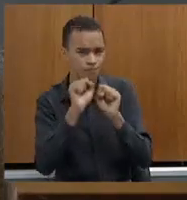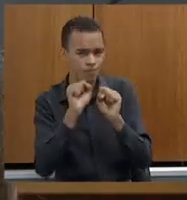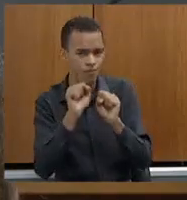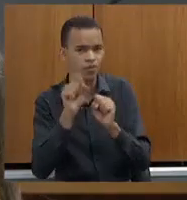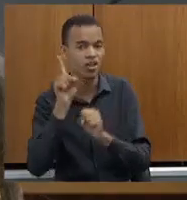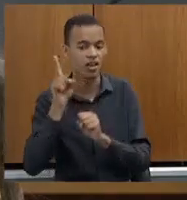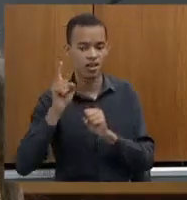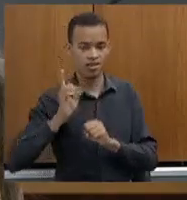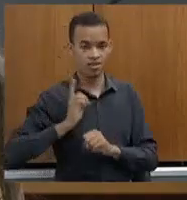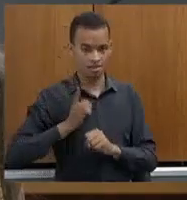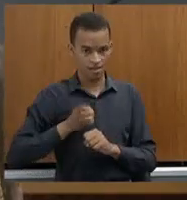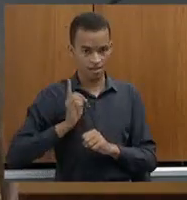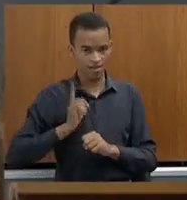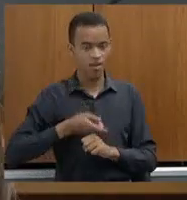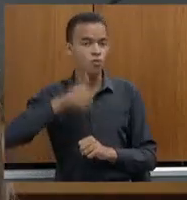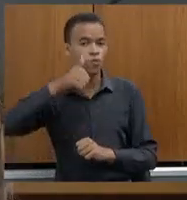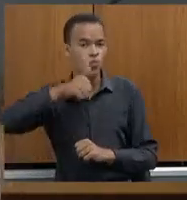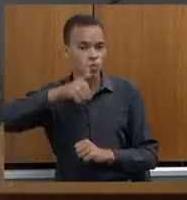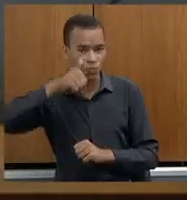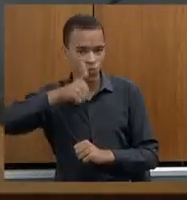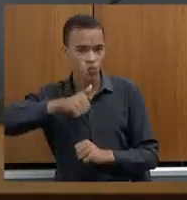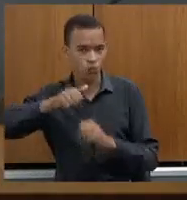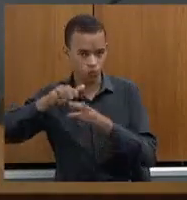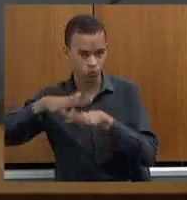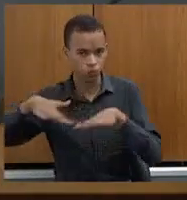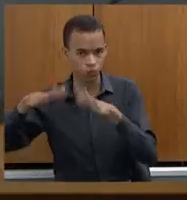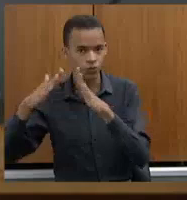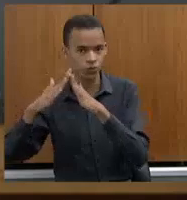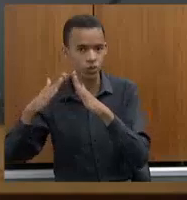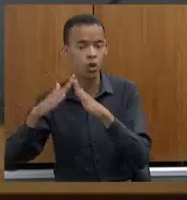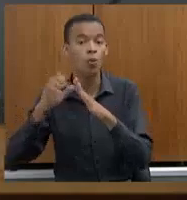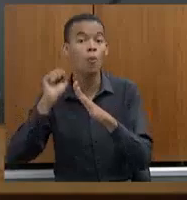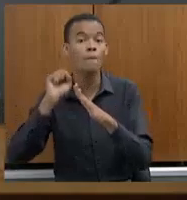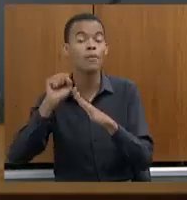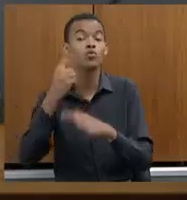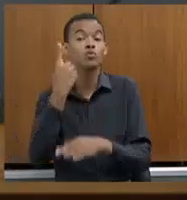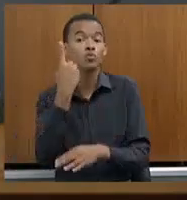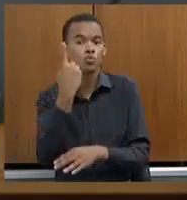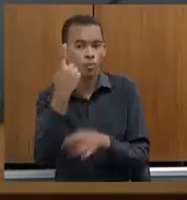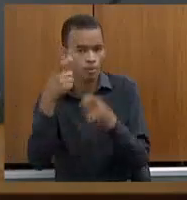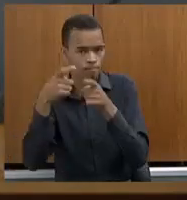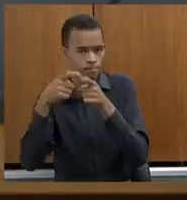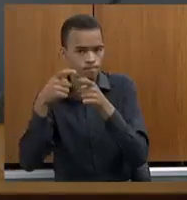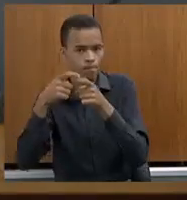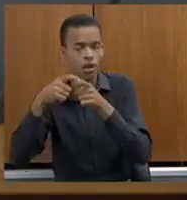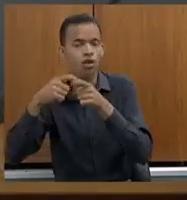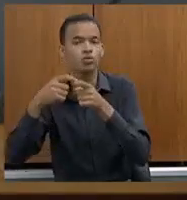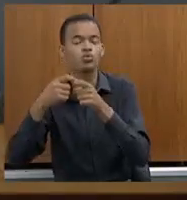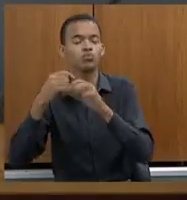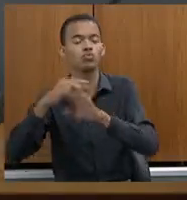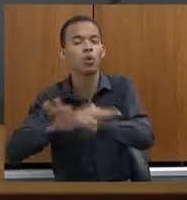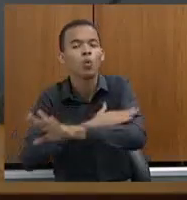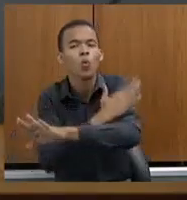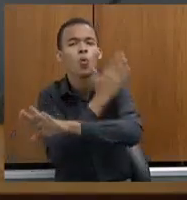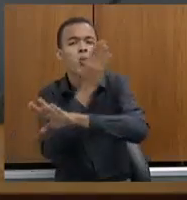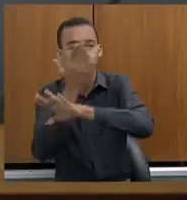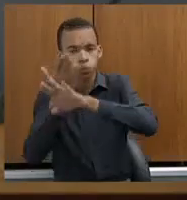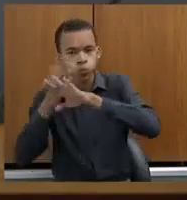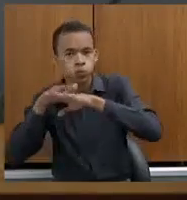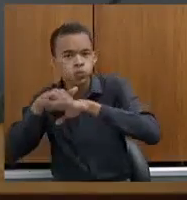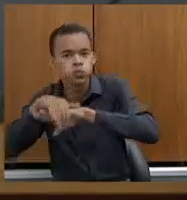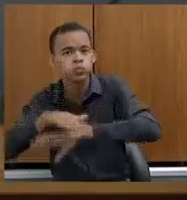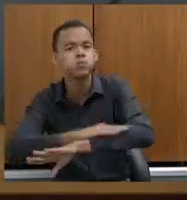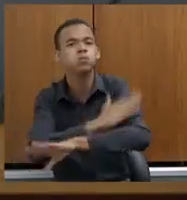mulheres. para que nós, mulheres, possamos ter segurança na nossa denúncia. Porque